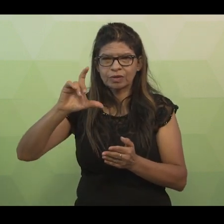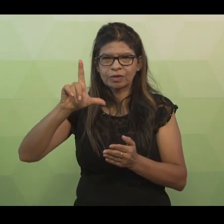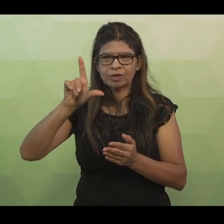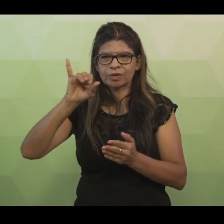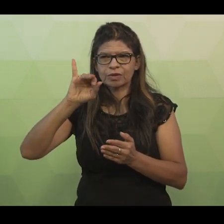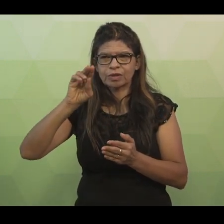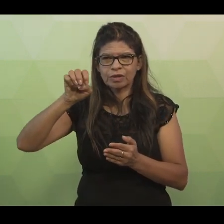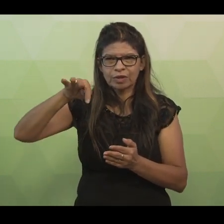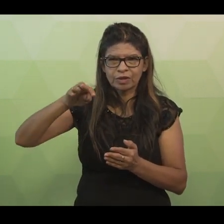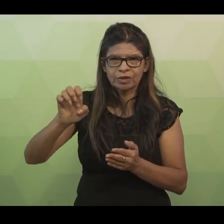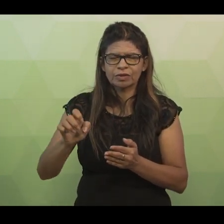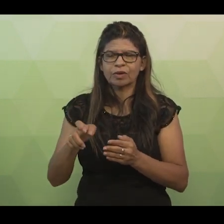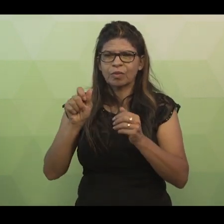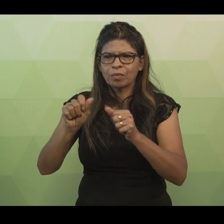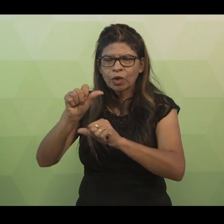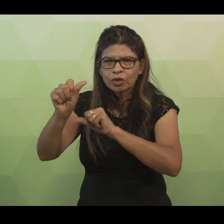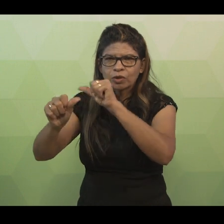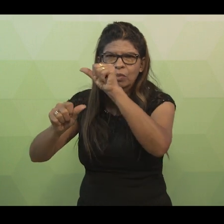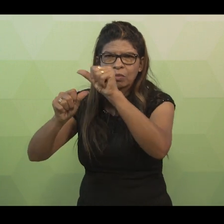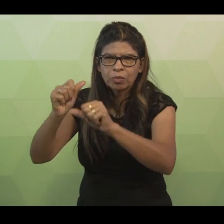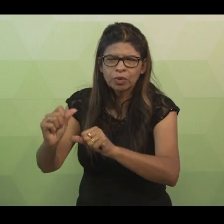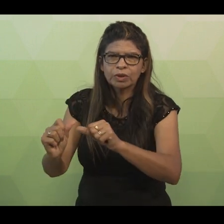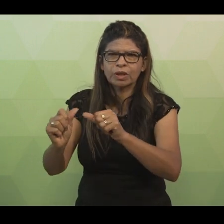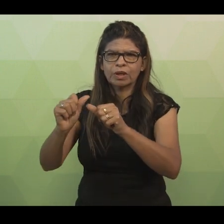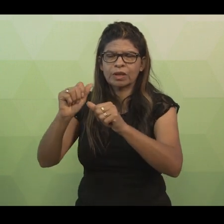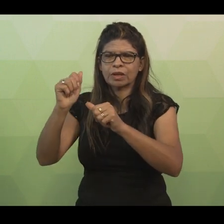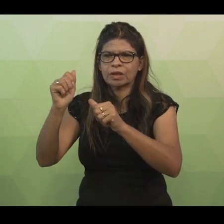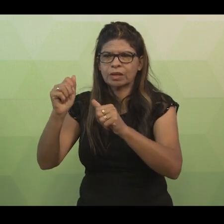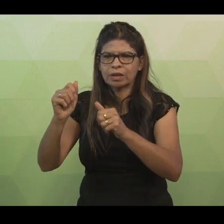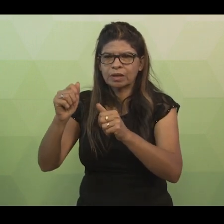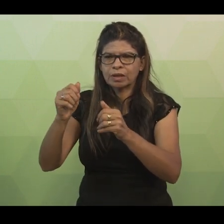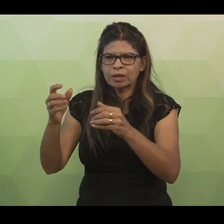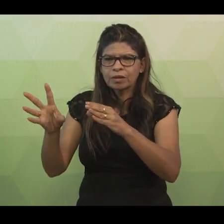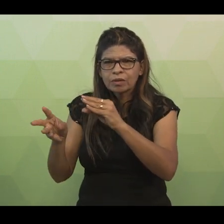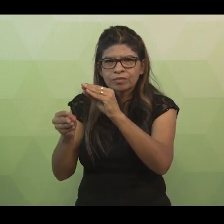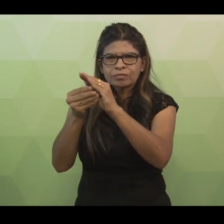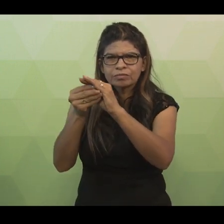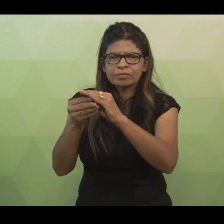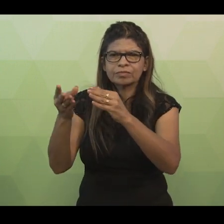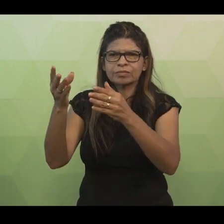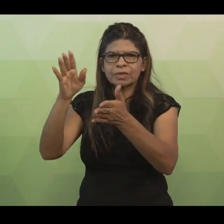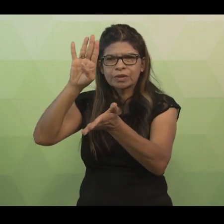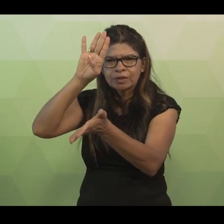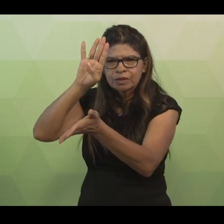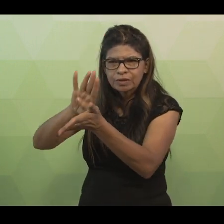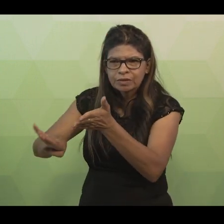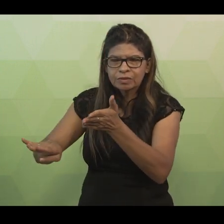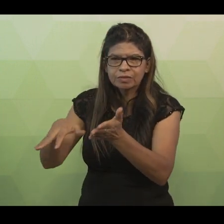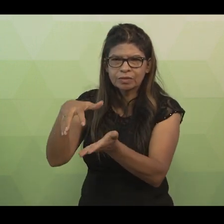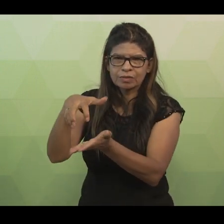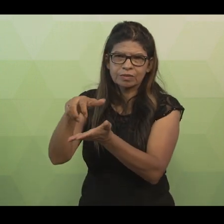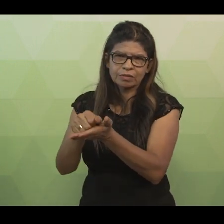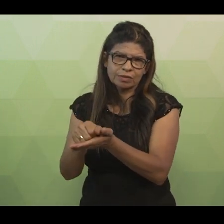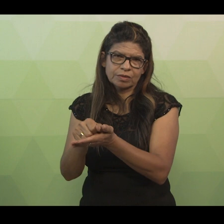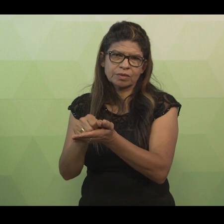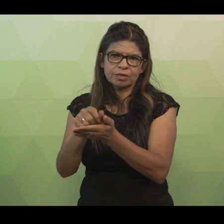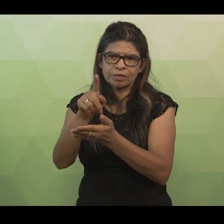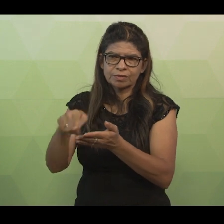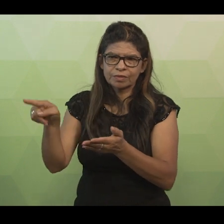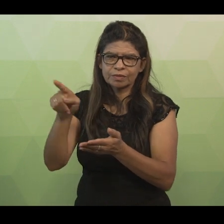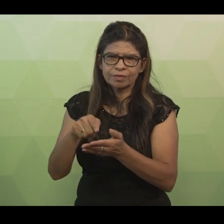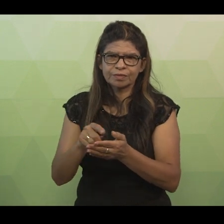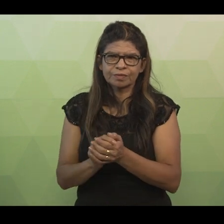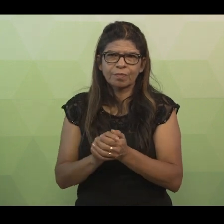alterar, consultar ou excluir cadastros de clientes. Portanto, as operações que essa classe permite